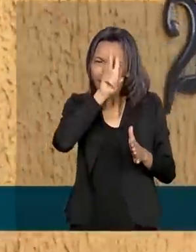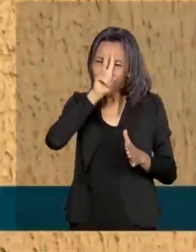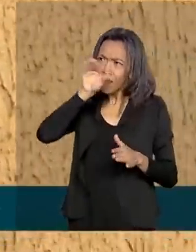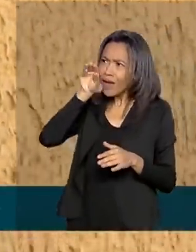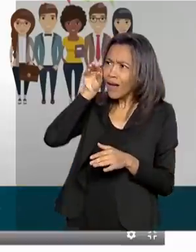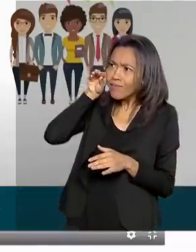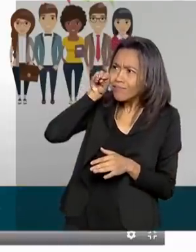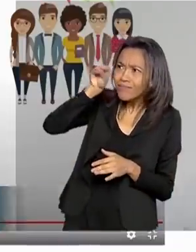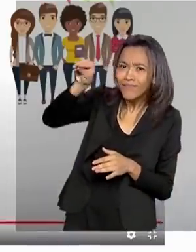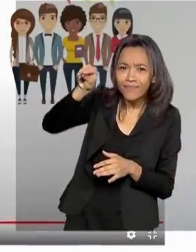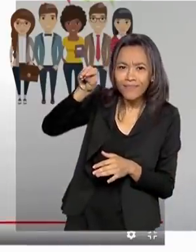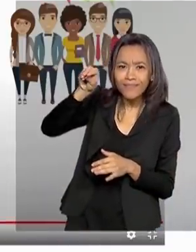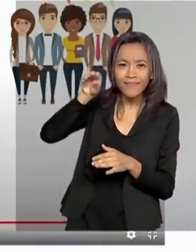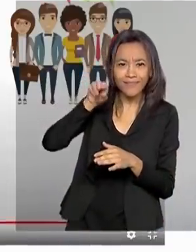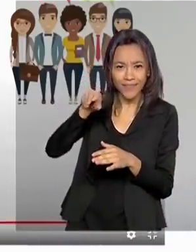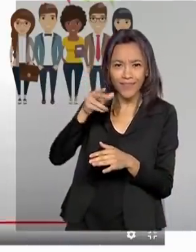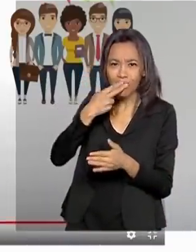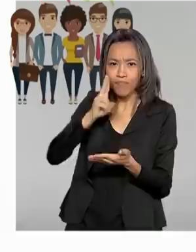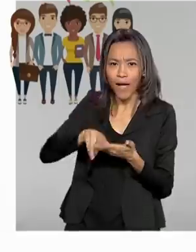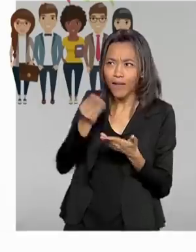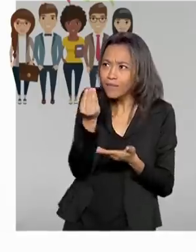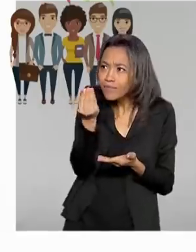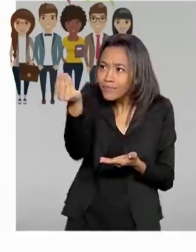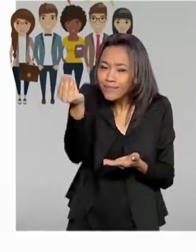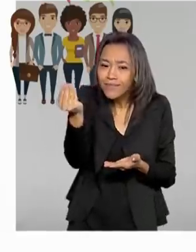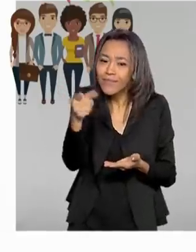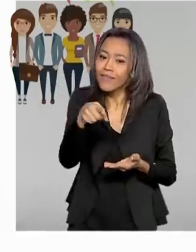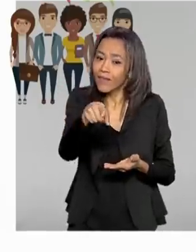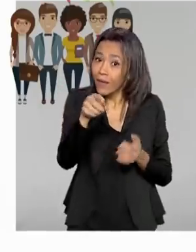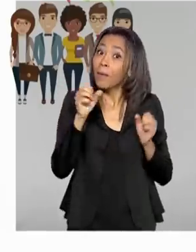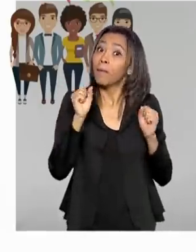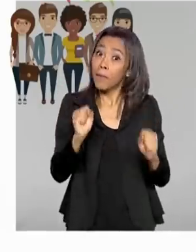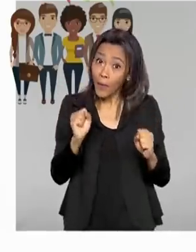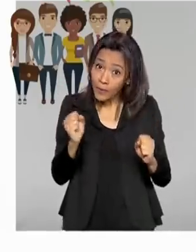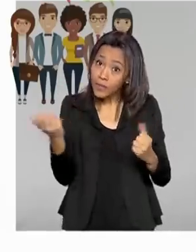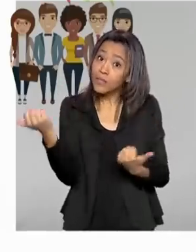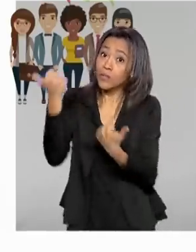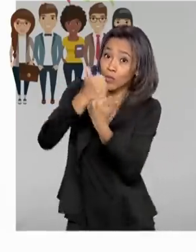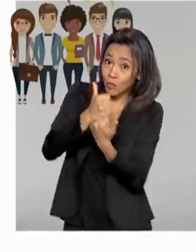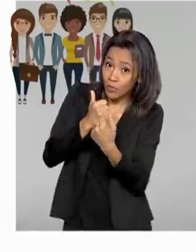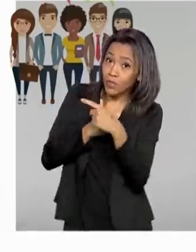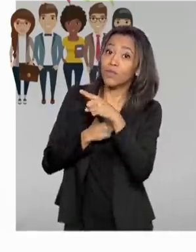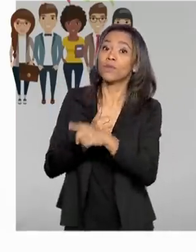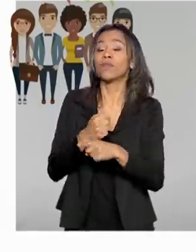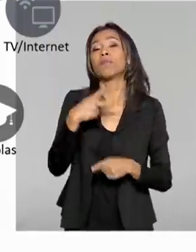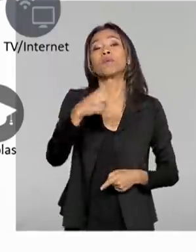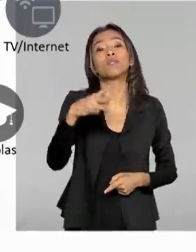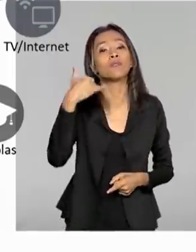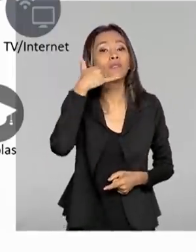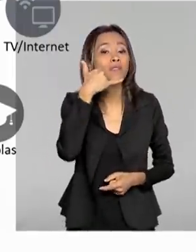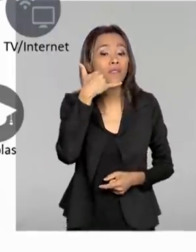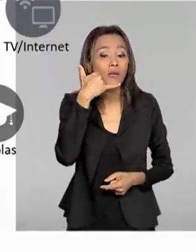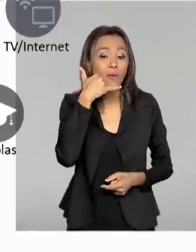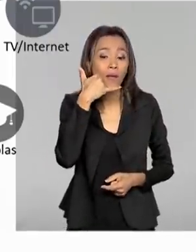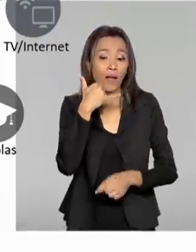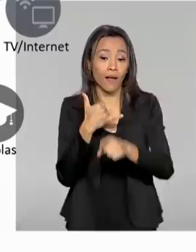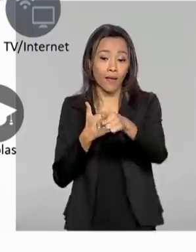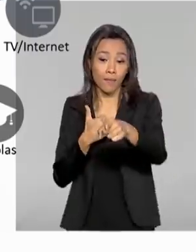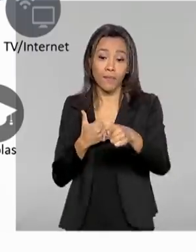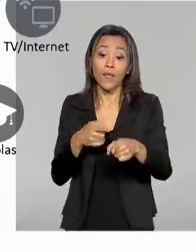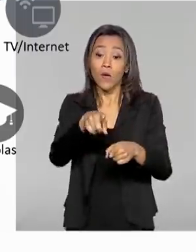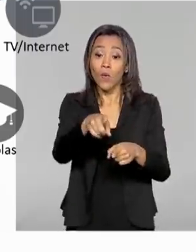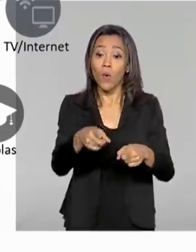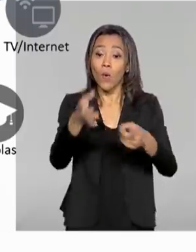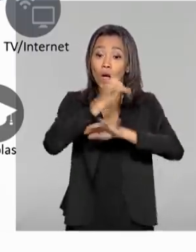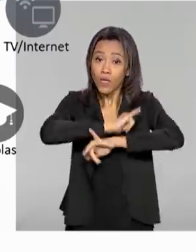frente de casa? Pois é, se você quiser, agora ela pode ser substituída pelo seu celular. Com o lançamento da